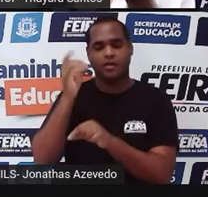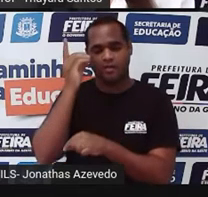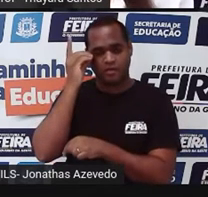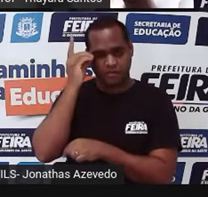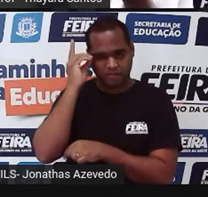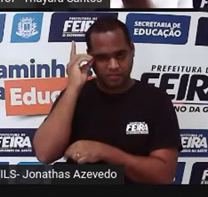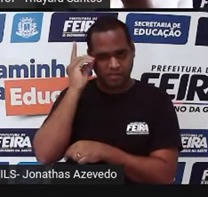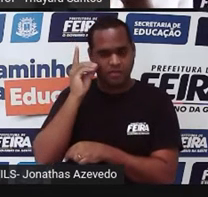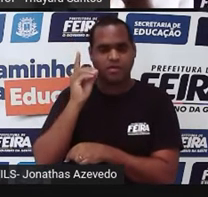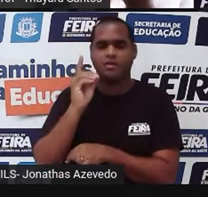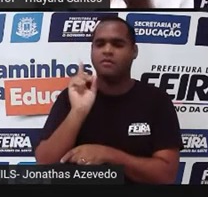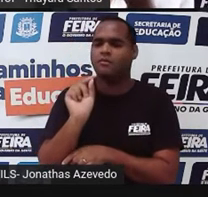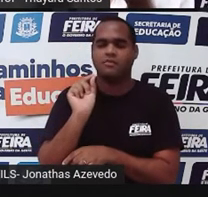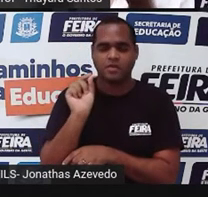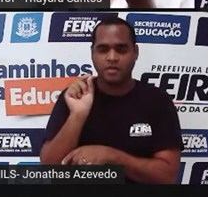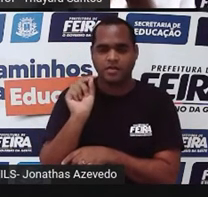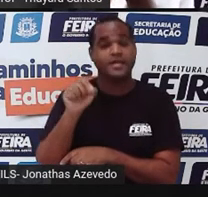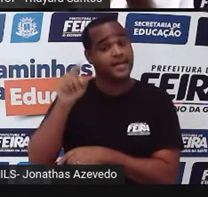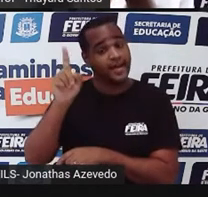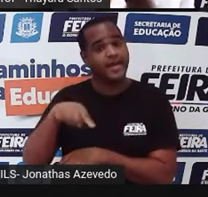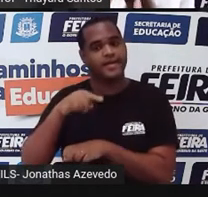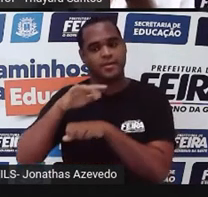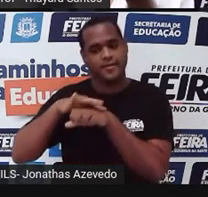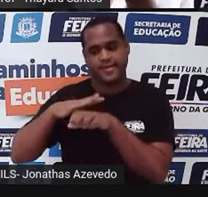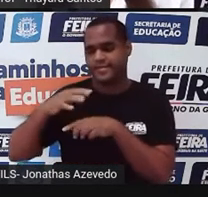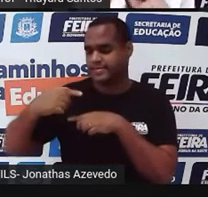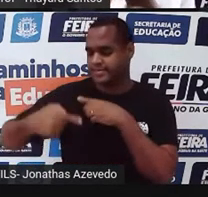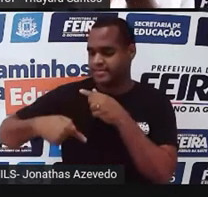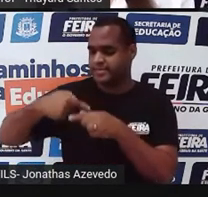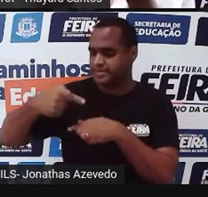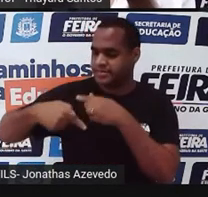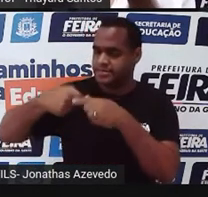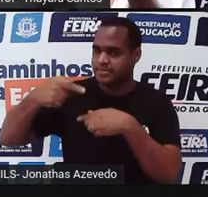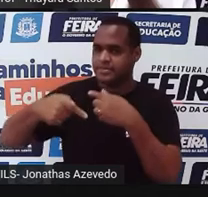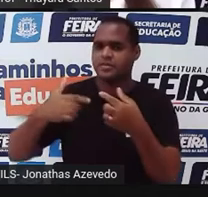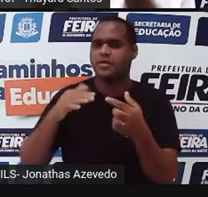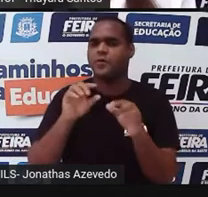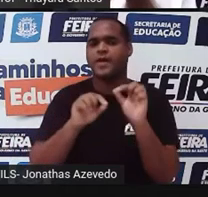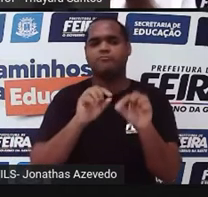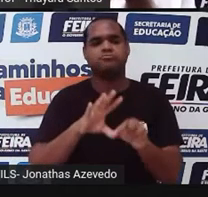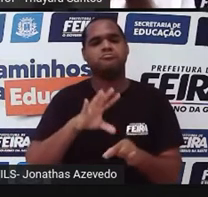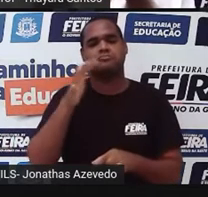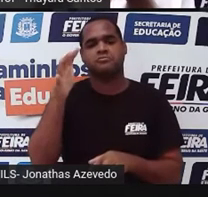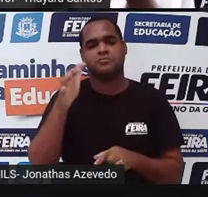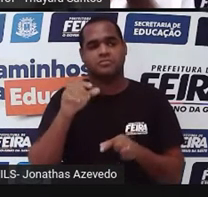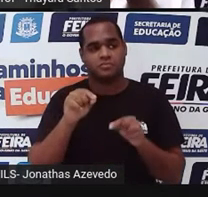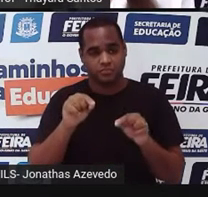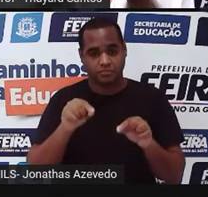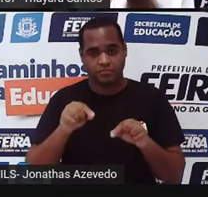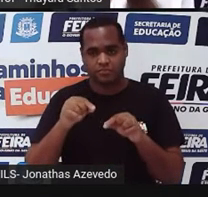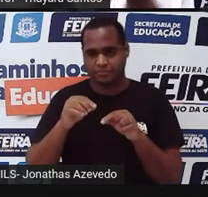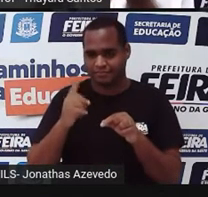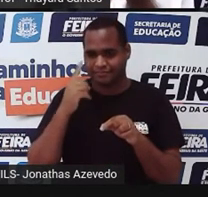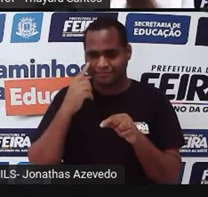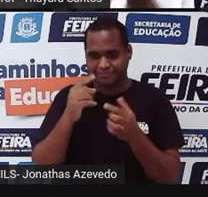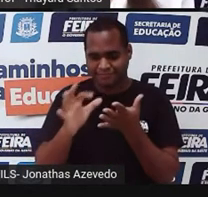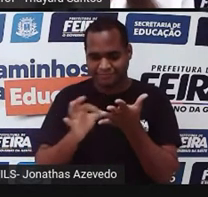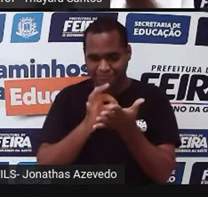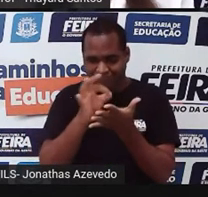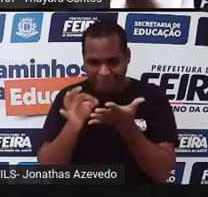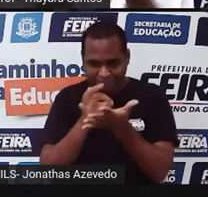Síndrome de Down é uma doença genética cromossômica. O é que vai acontecer? No momento da formação das células